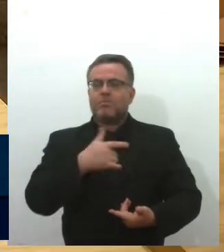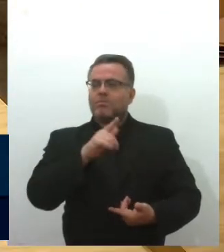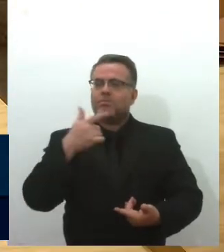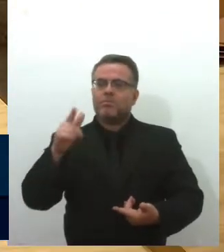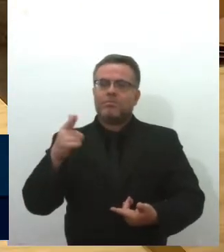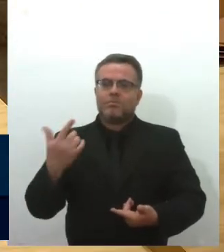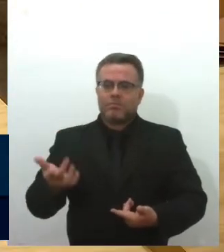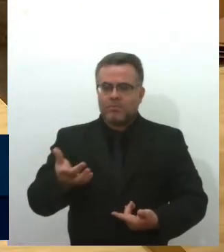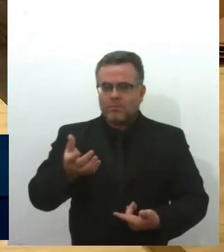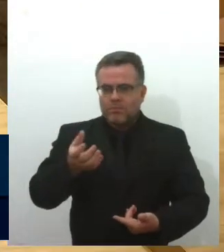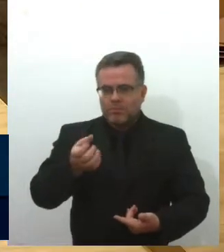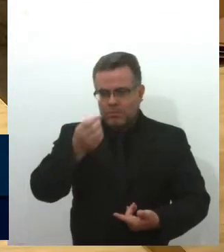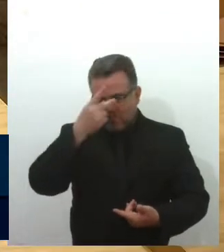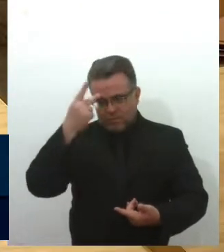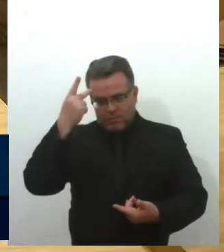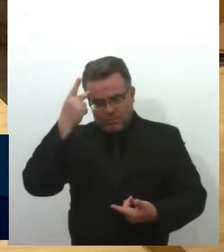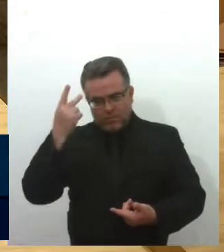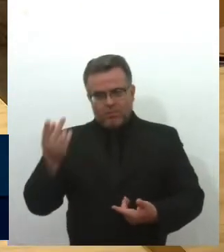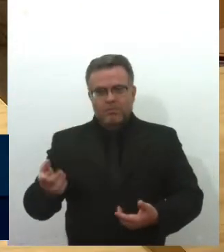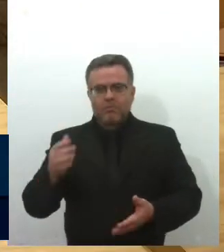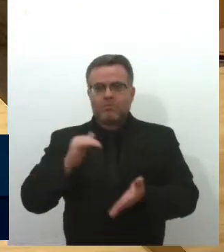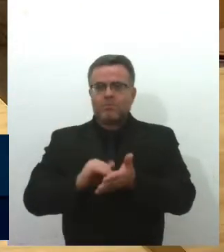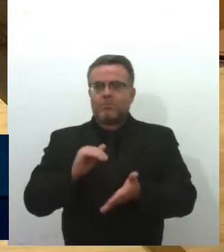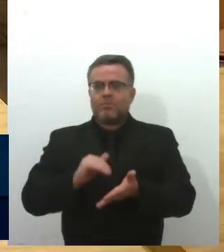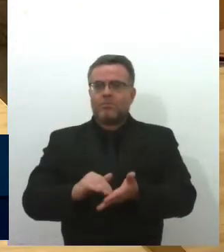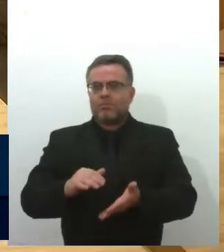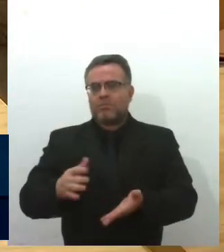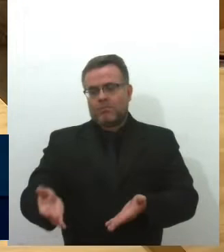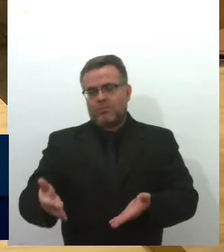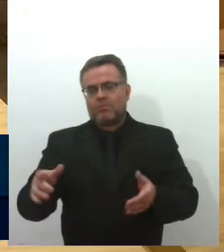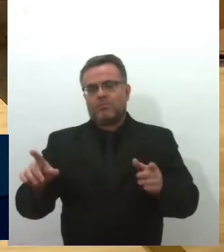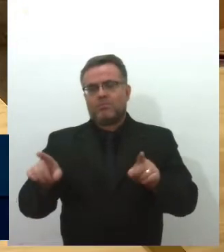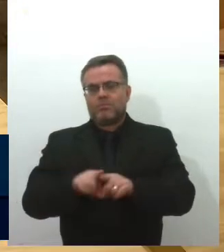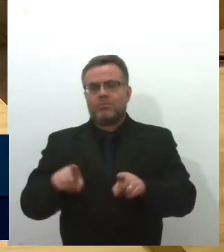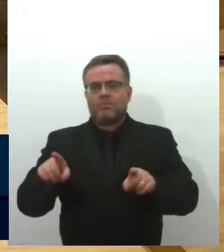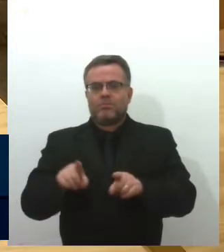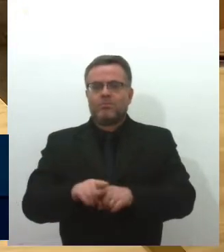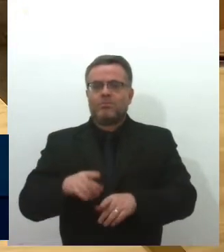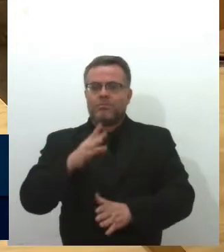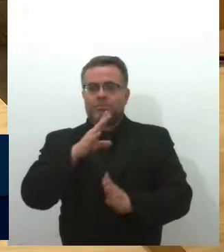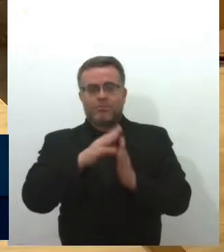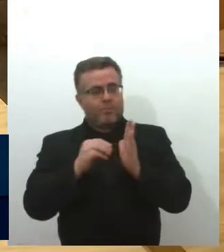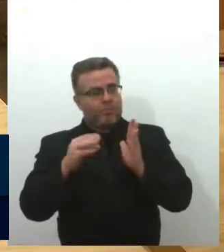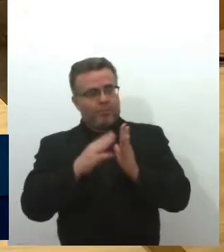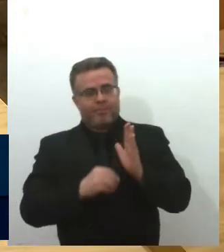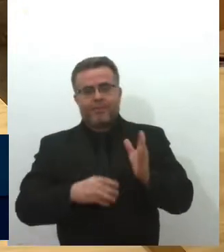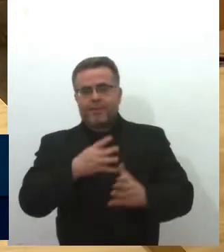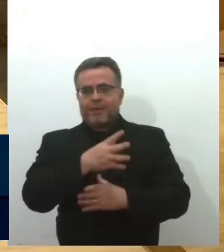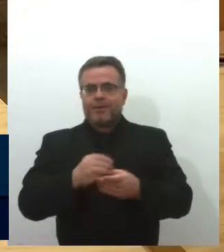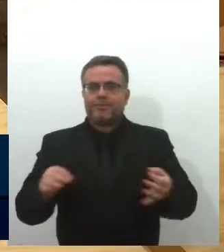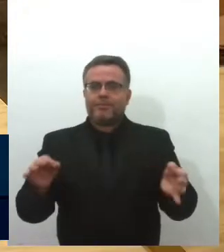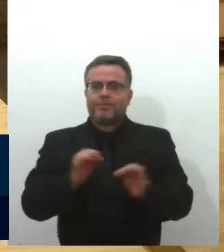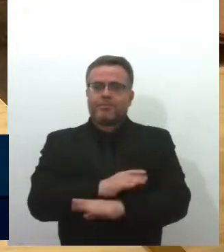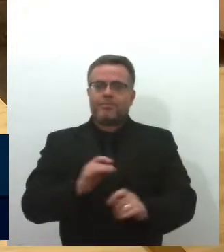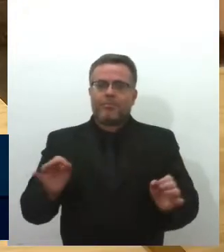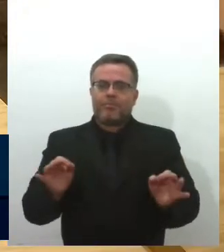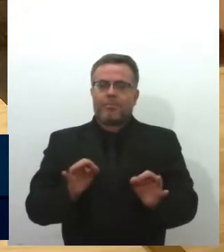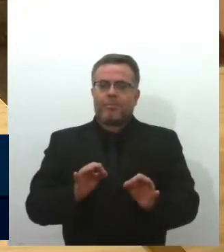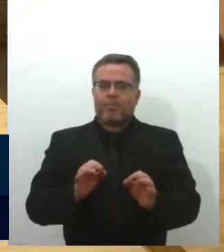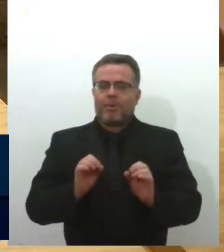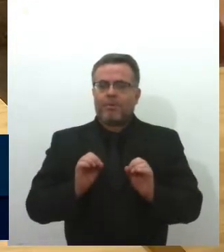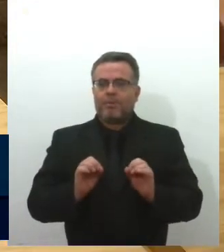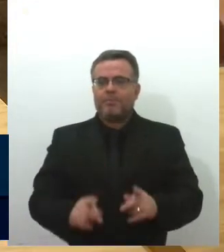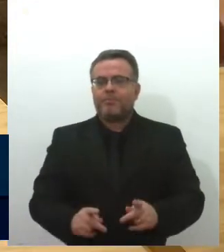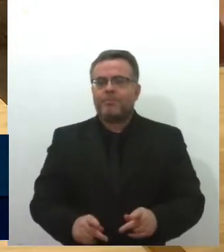outros secretários municipais de saúde se espelhem nessa ideia tão brilhante de